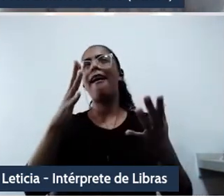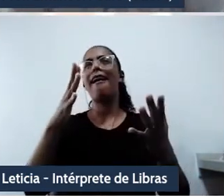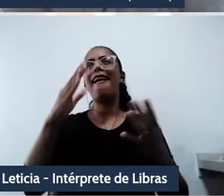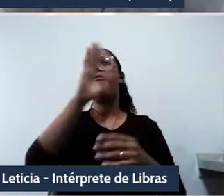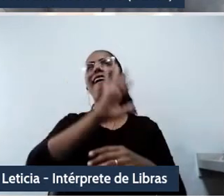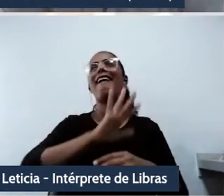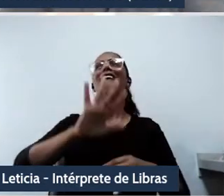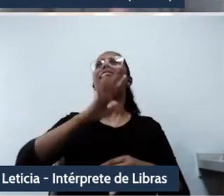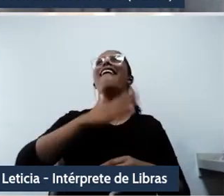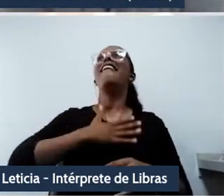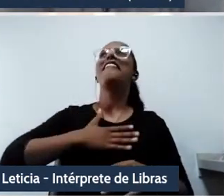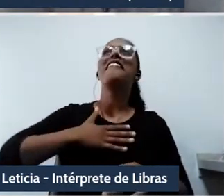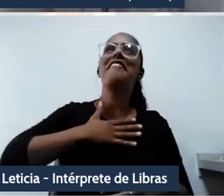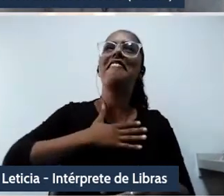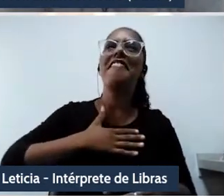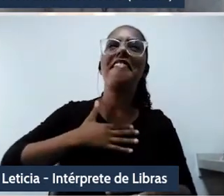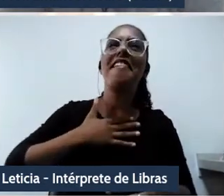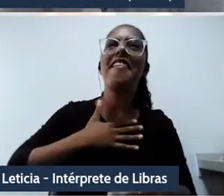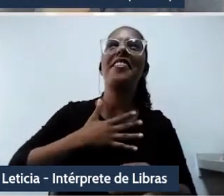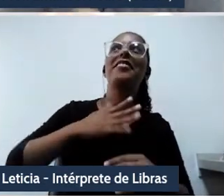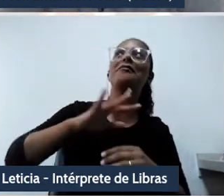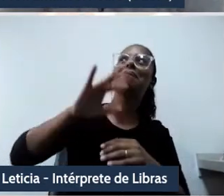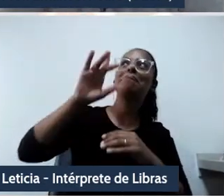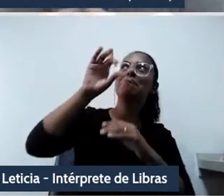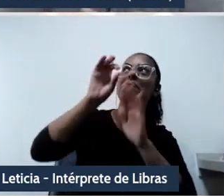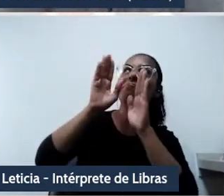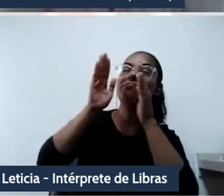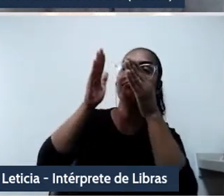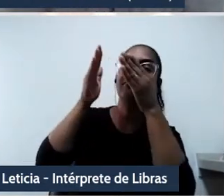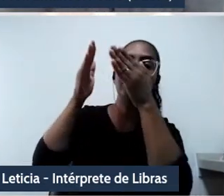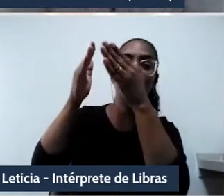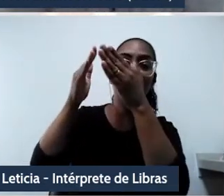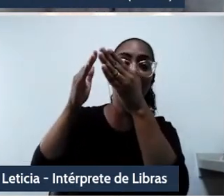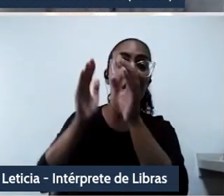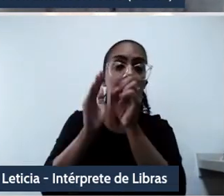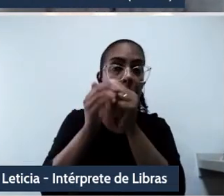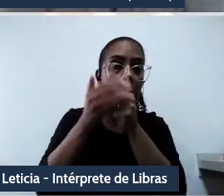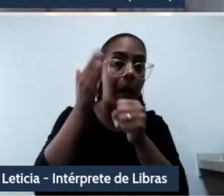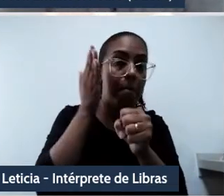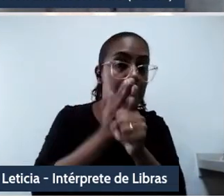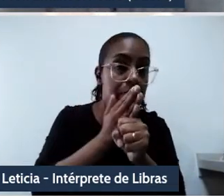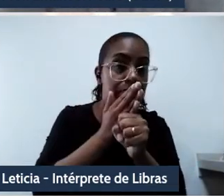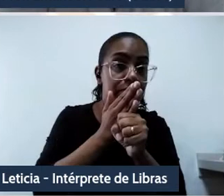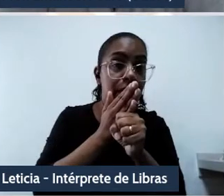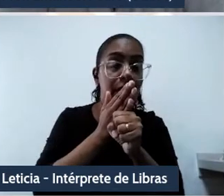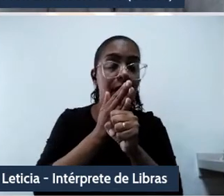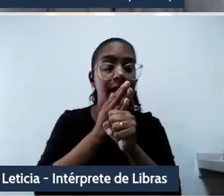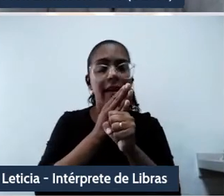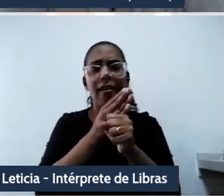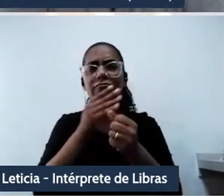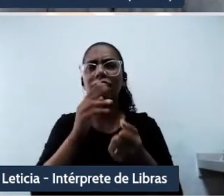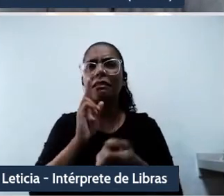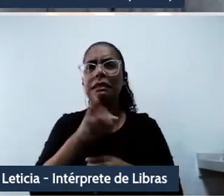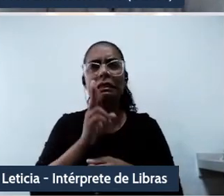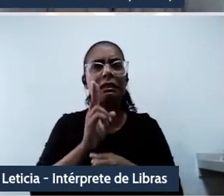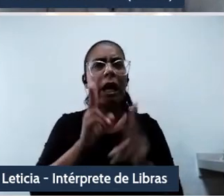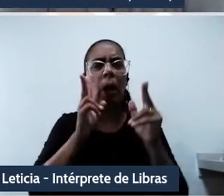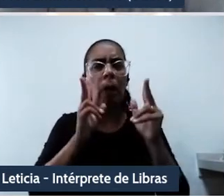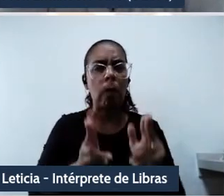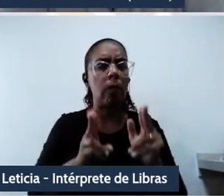etnocentrismo relativo, de fascismo ou mesmo de neoconservadorismo, mas sim